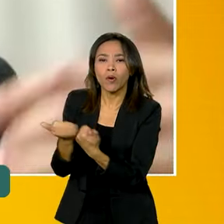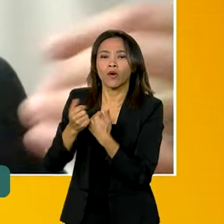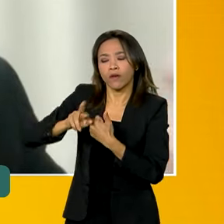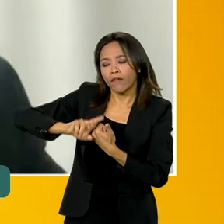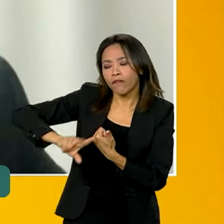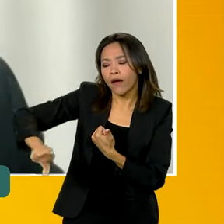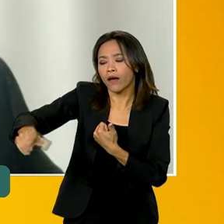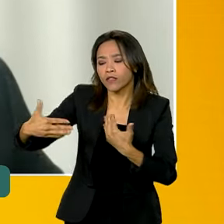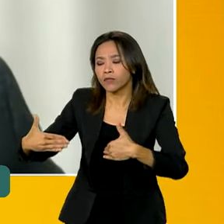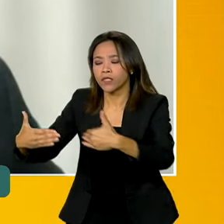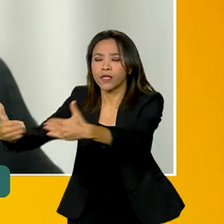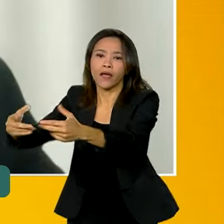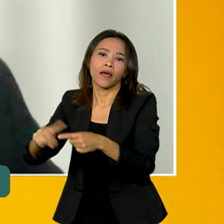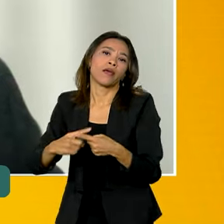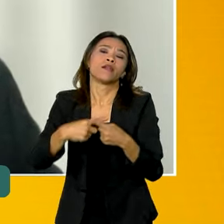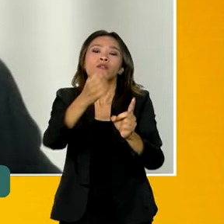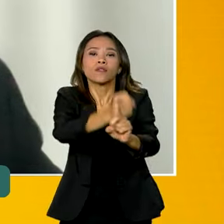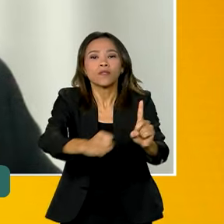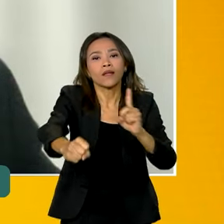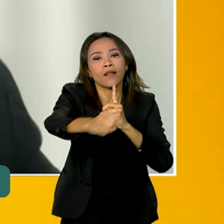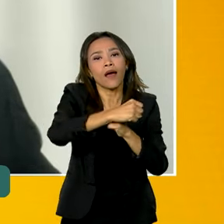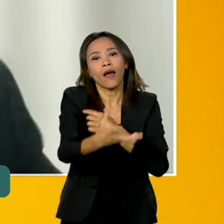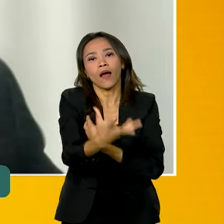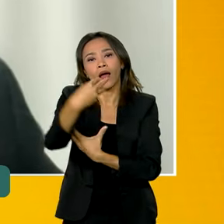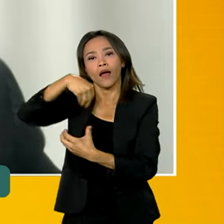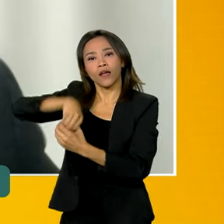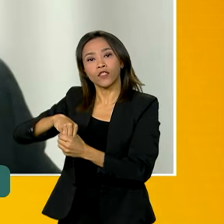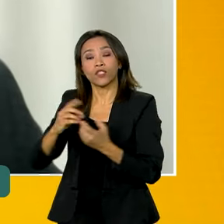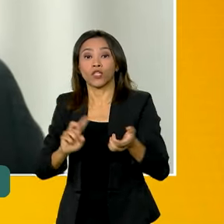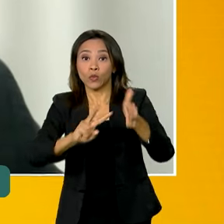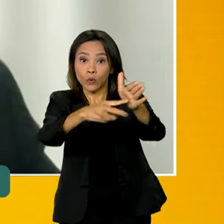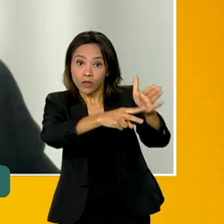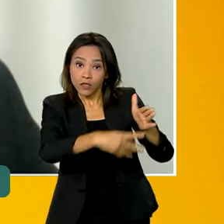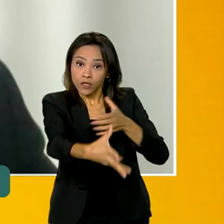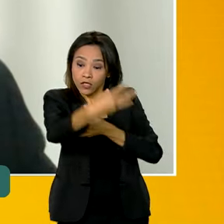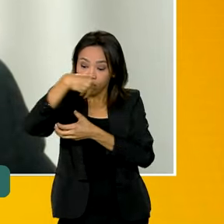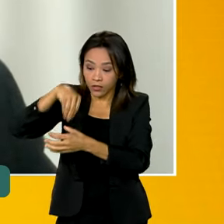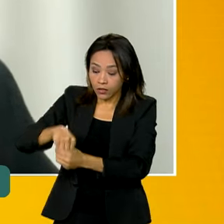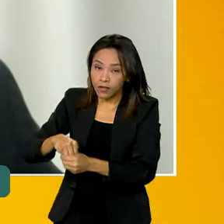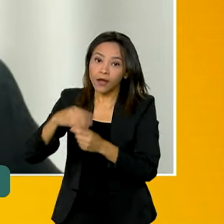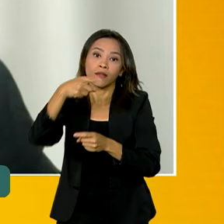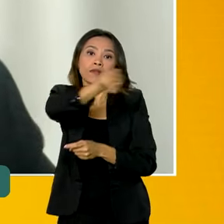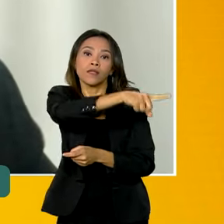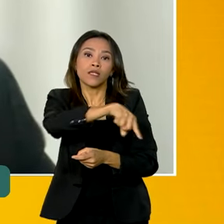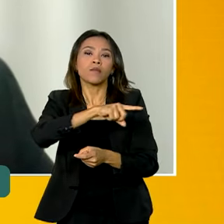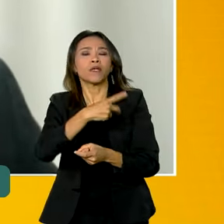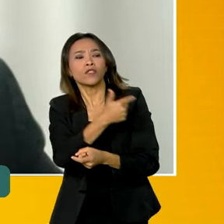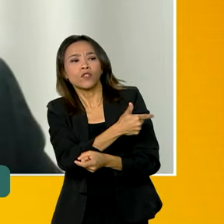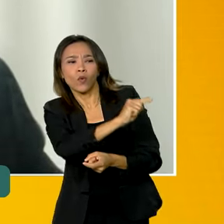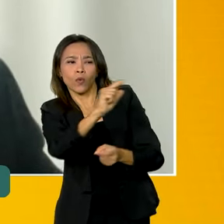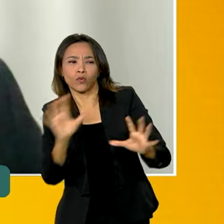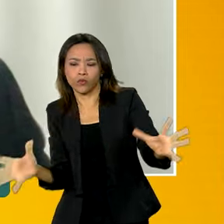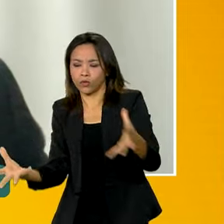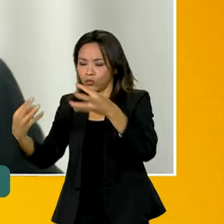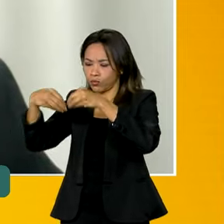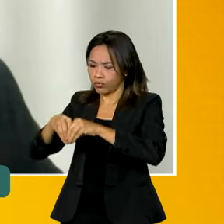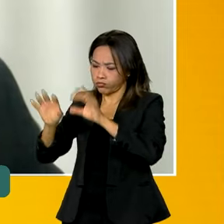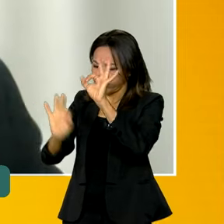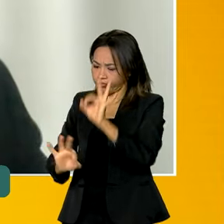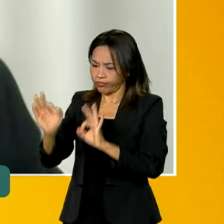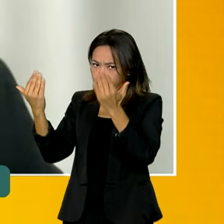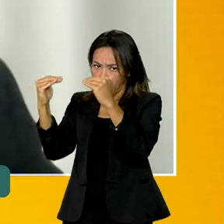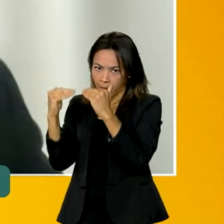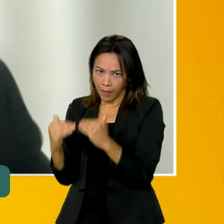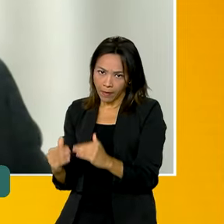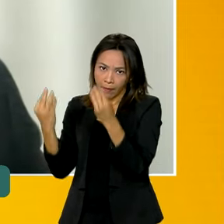ações da sociedade civil, as ações das centrais sindicais e das confederações patronais. E, além disso, outro